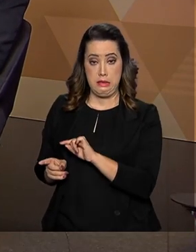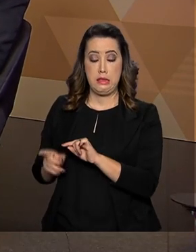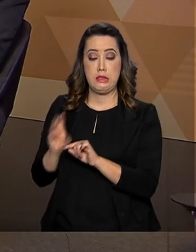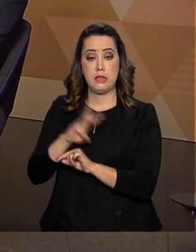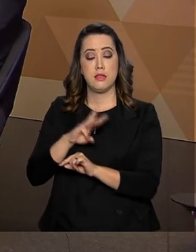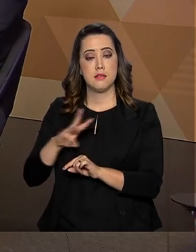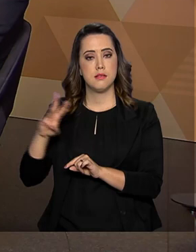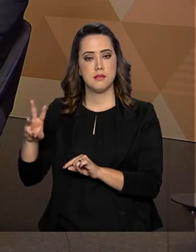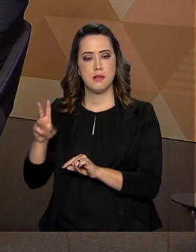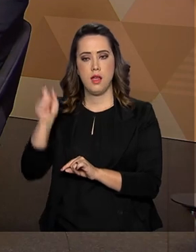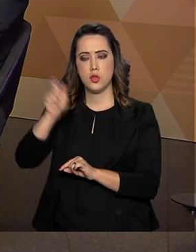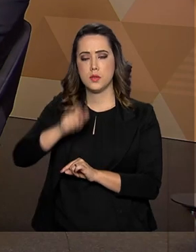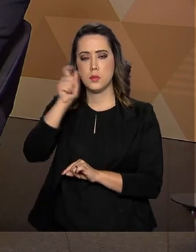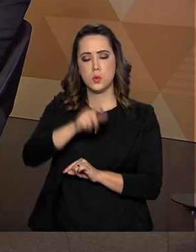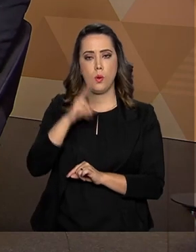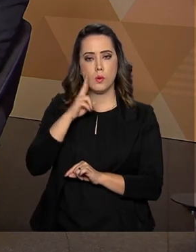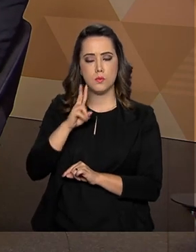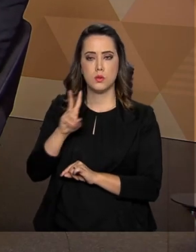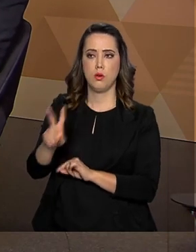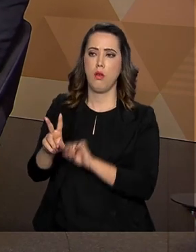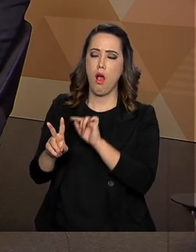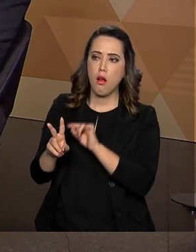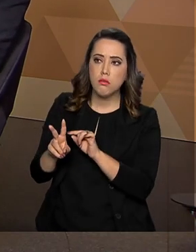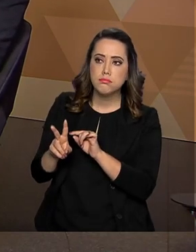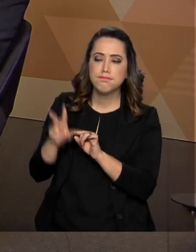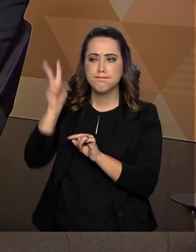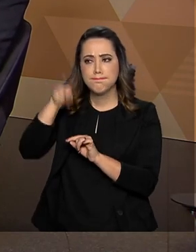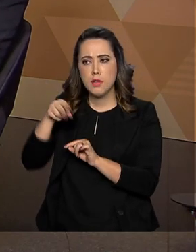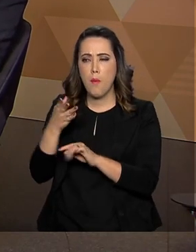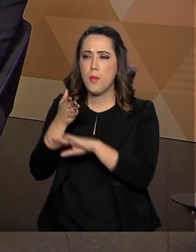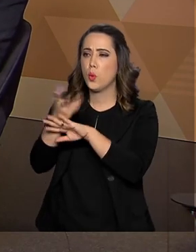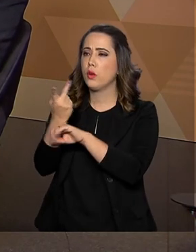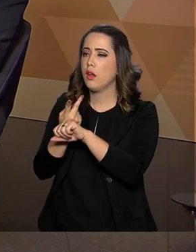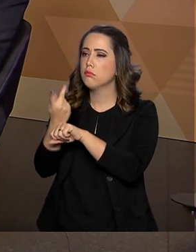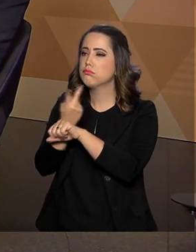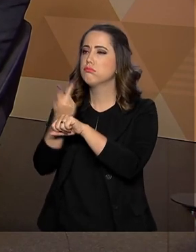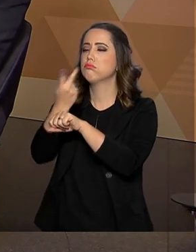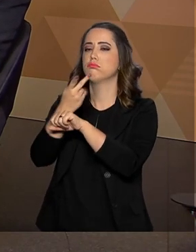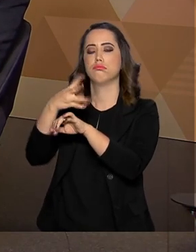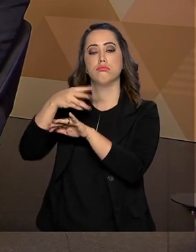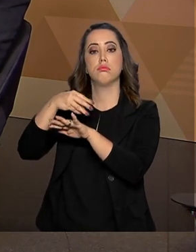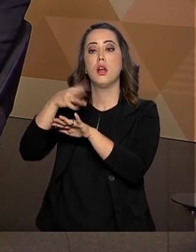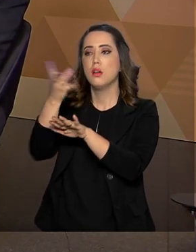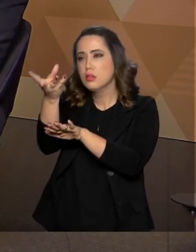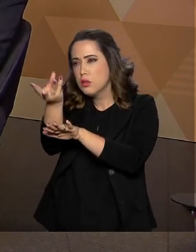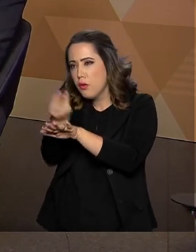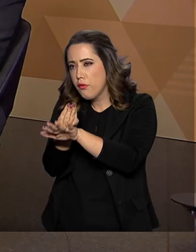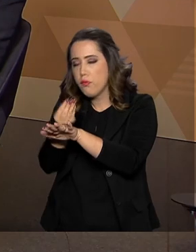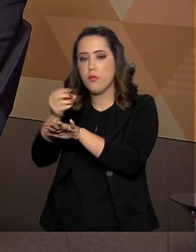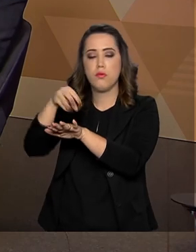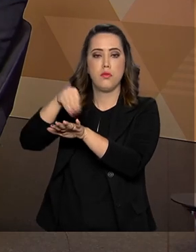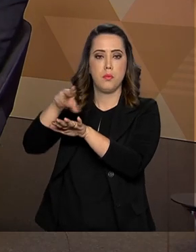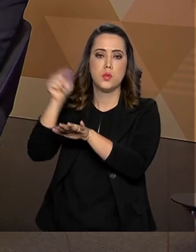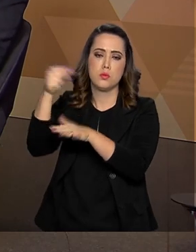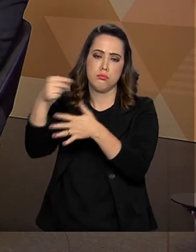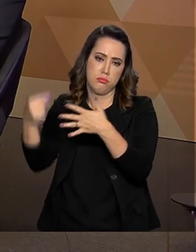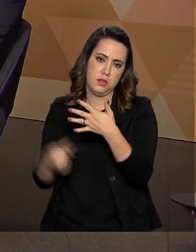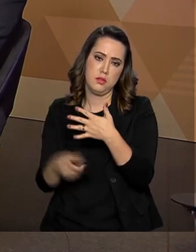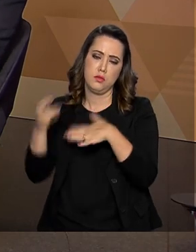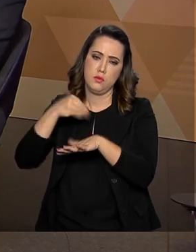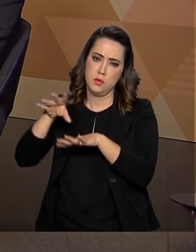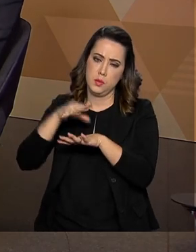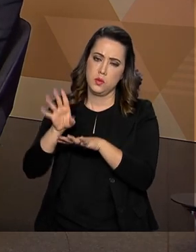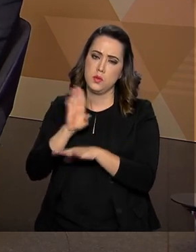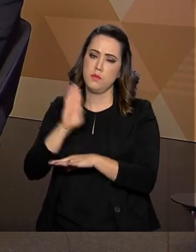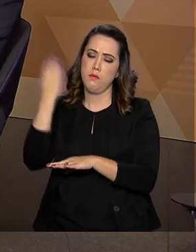news, onde o cidadão pode entrar e obter mais informações sobre estas e outras notícias falsas que